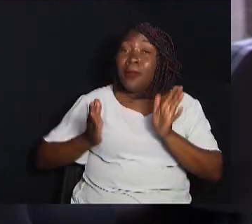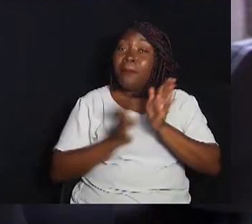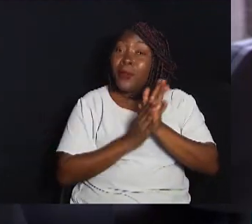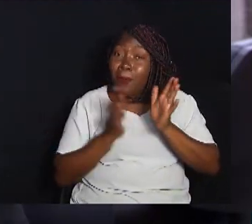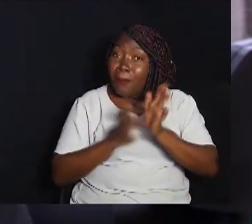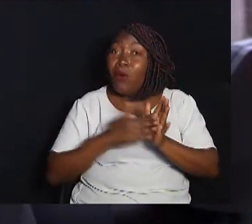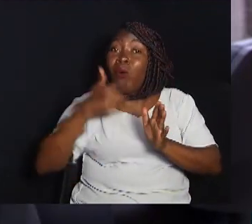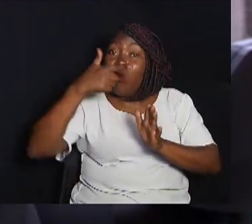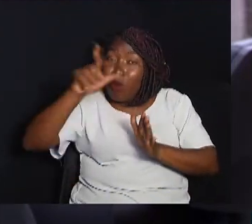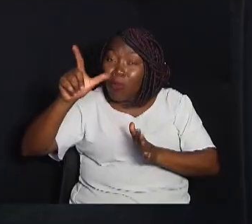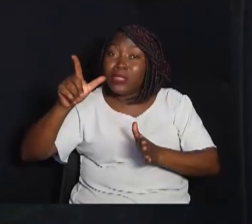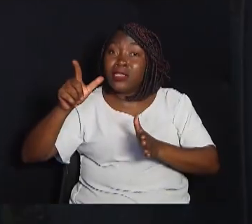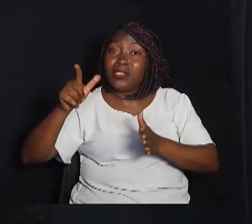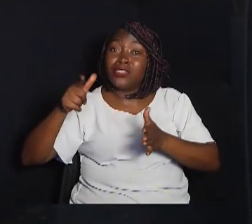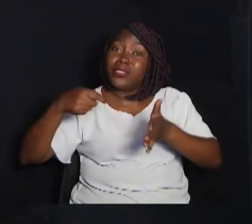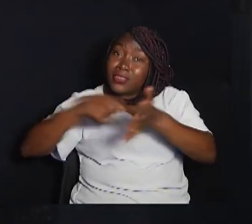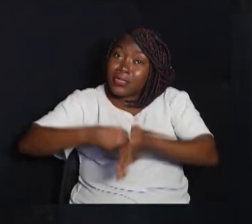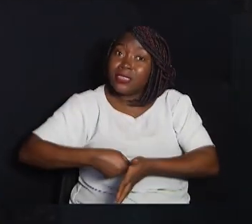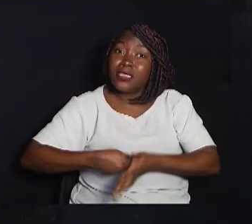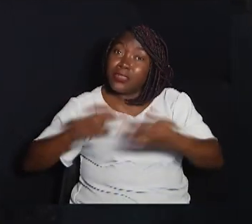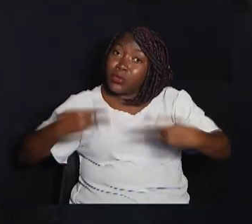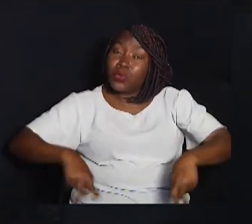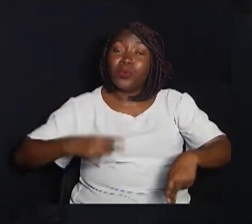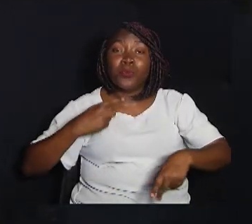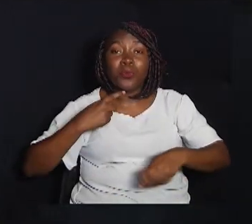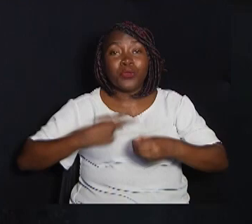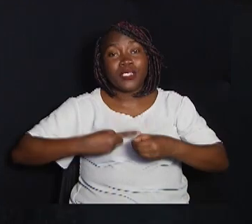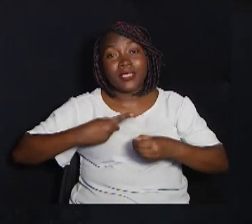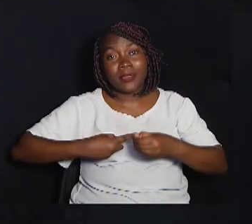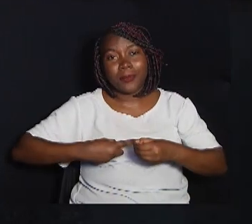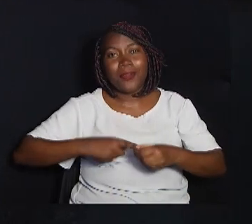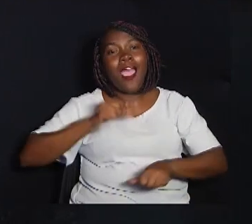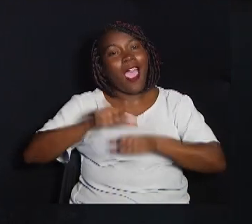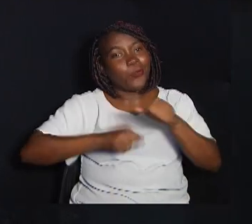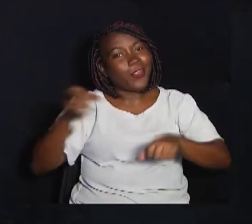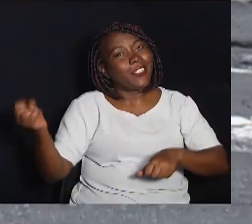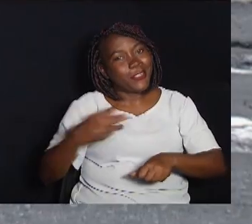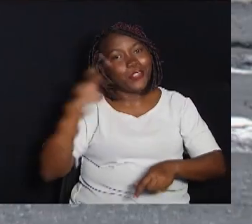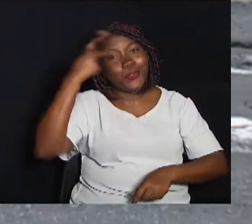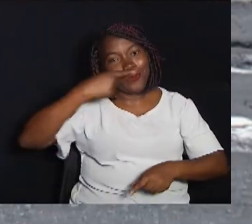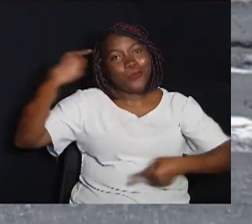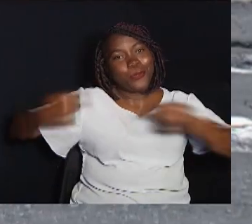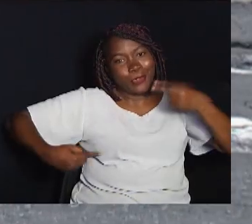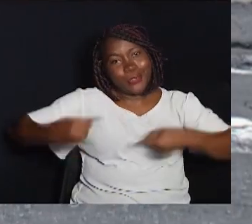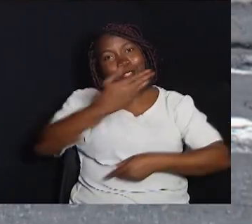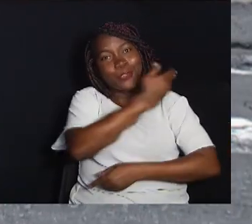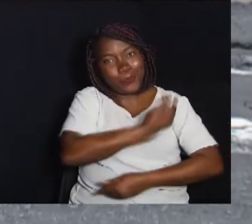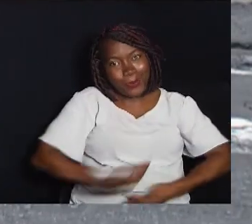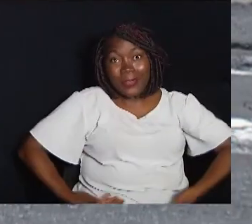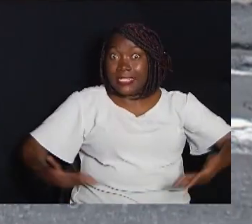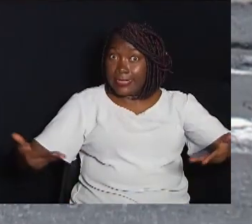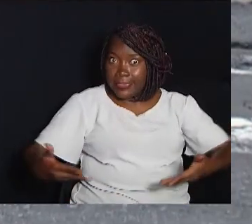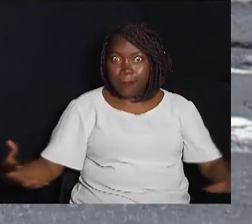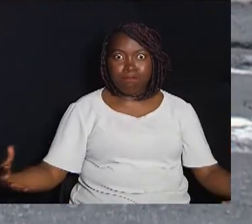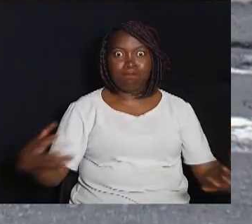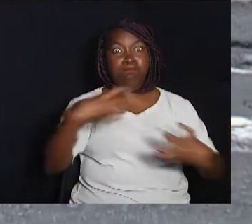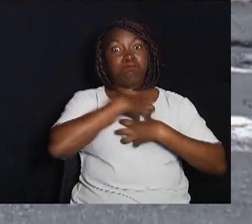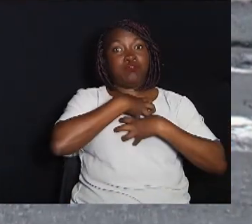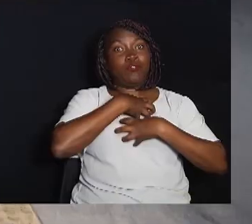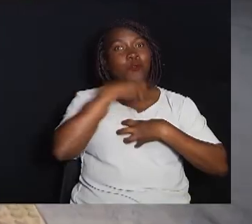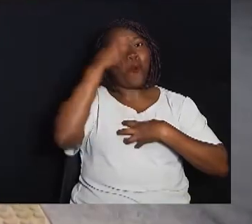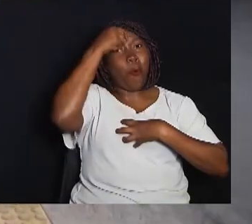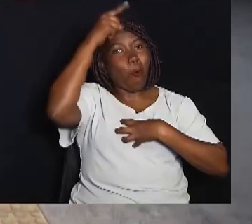iniciativas no município Uma atualização nas políticas públicas existentes deverá impactar na cultura das